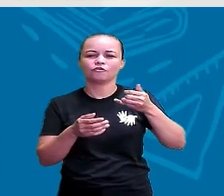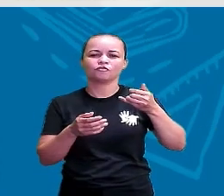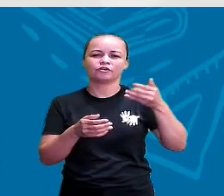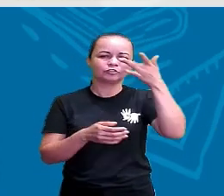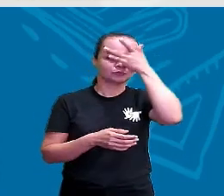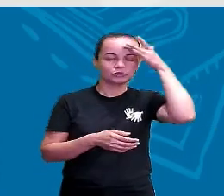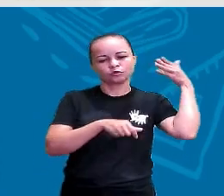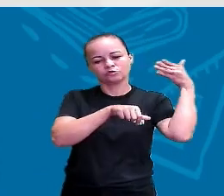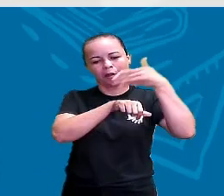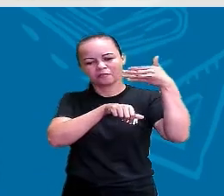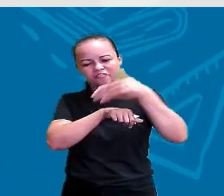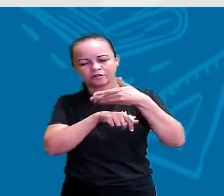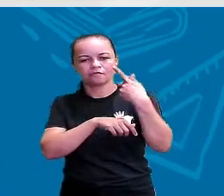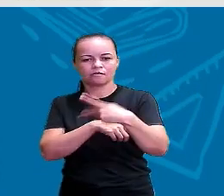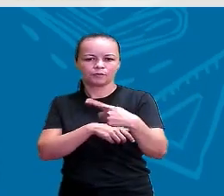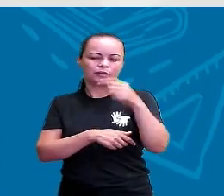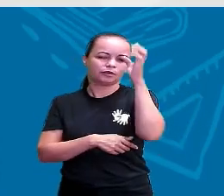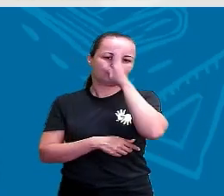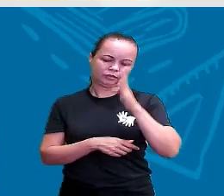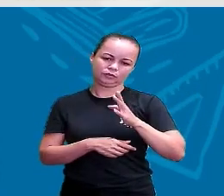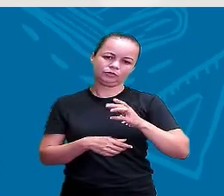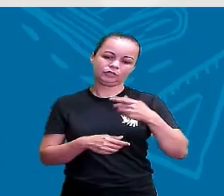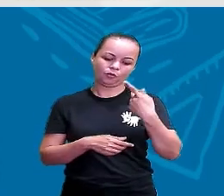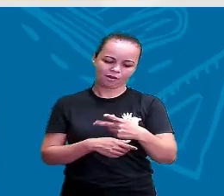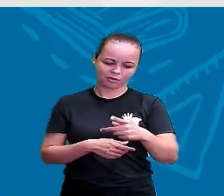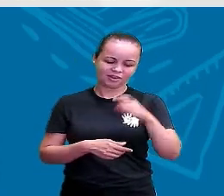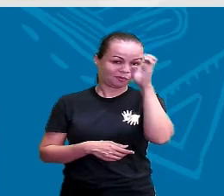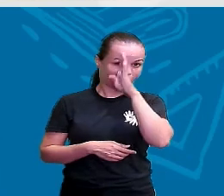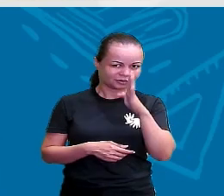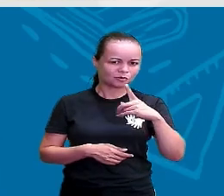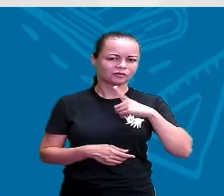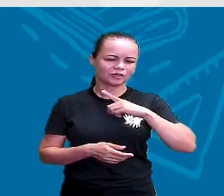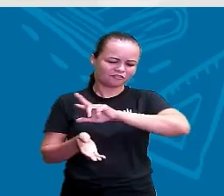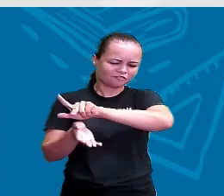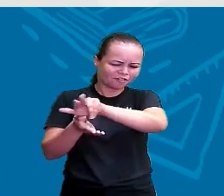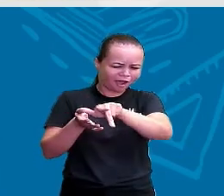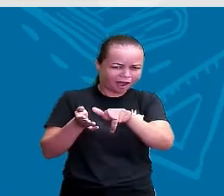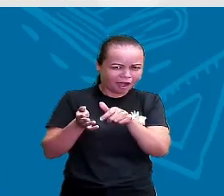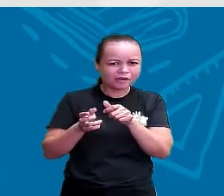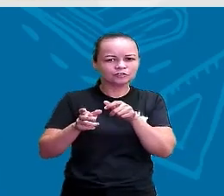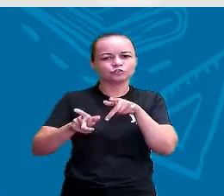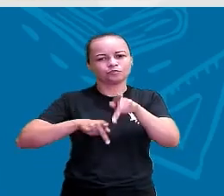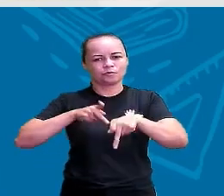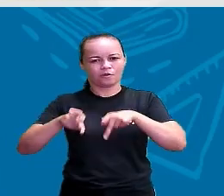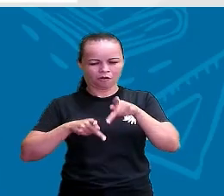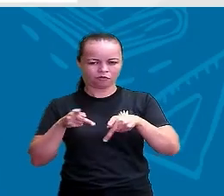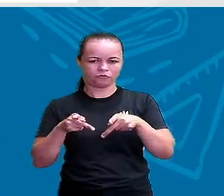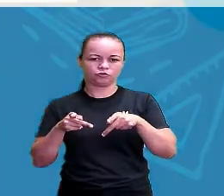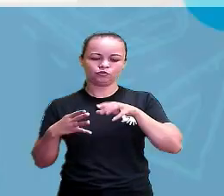Então, aqui a gente tem descendência de vários povos do mundo como um todo, tá?